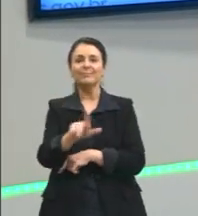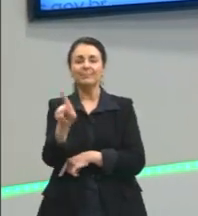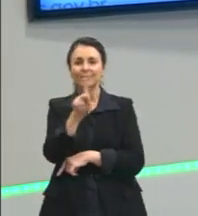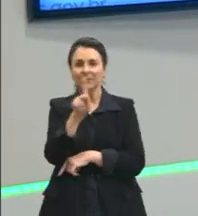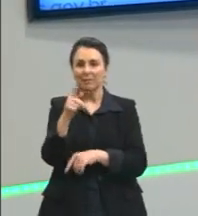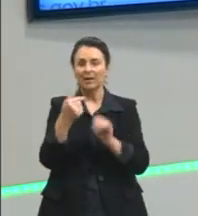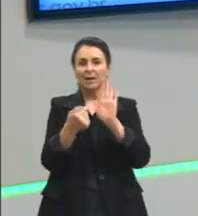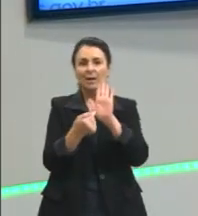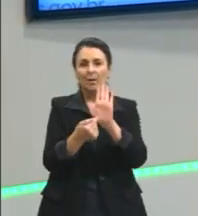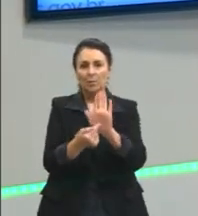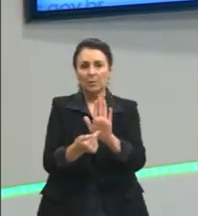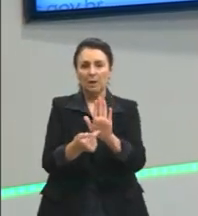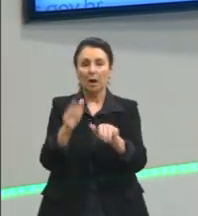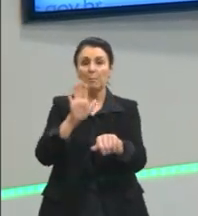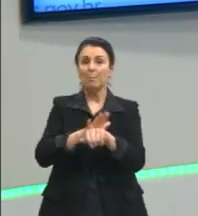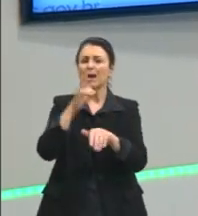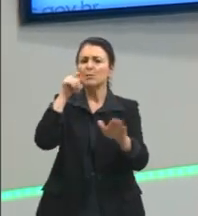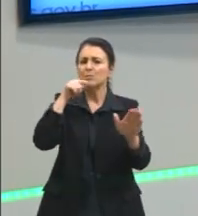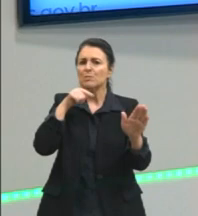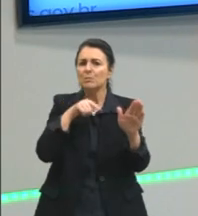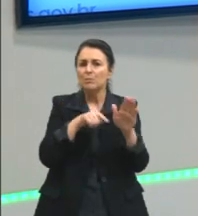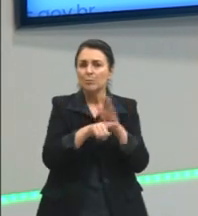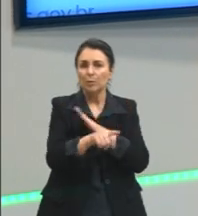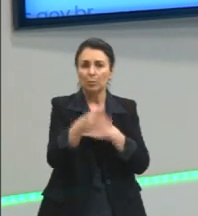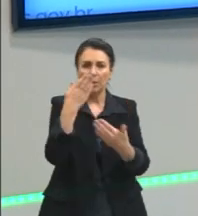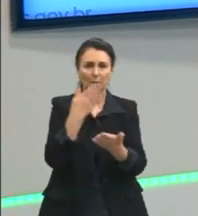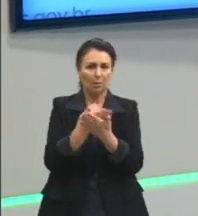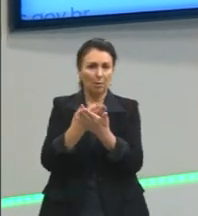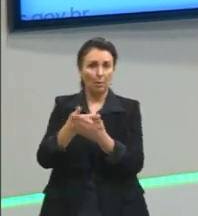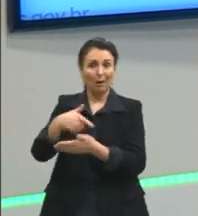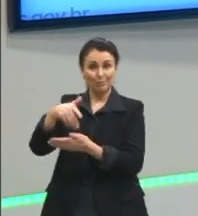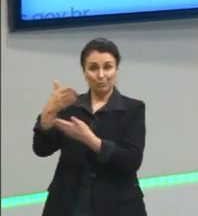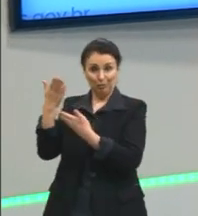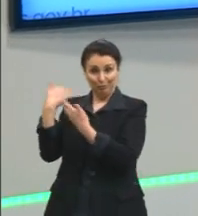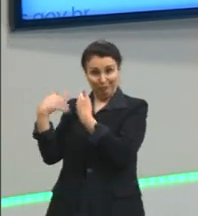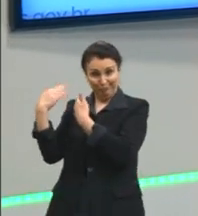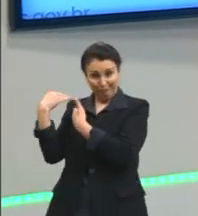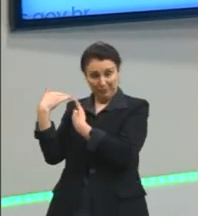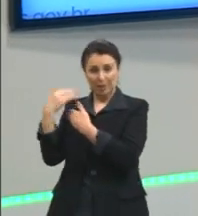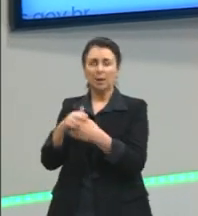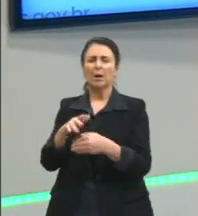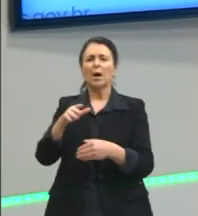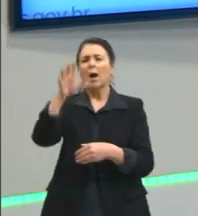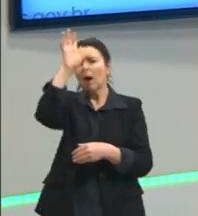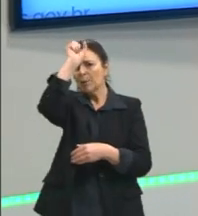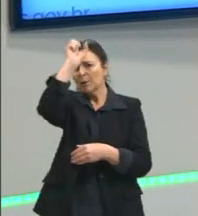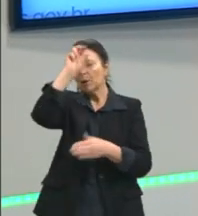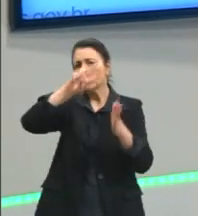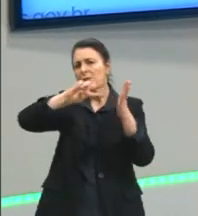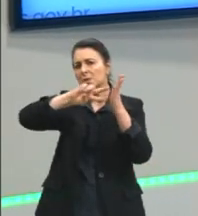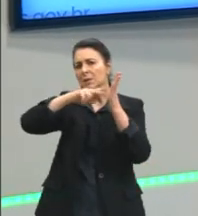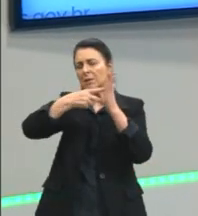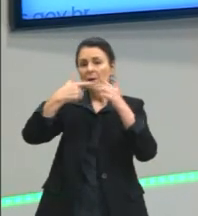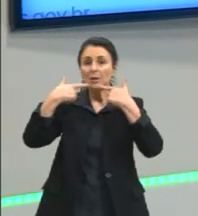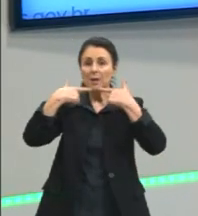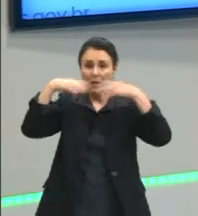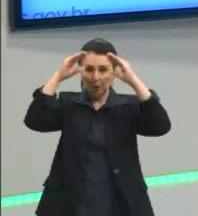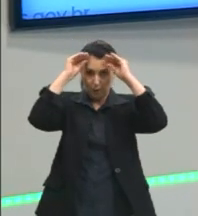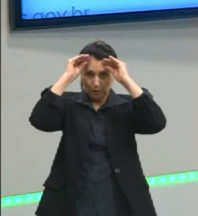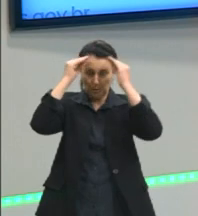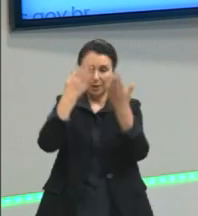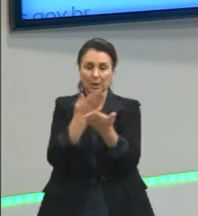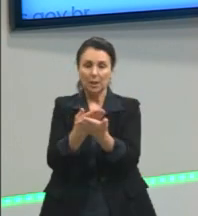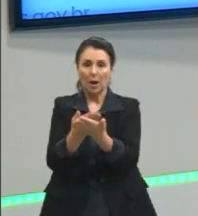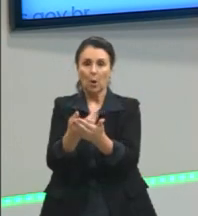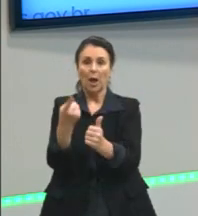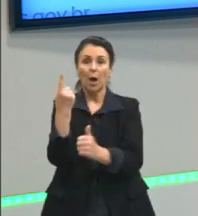vocês mais um questionamento. Na aula anterior, a gente aprendeu um pouquinho sobre o que é linguagem. Na aula 1 de língua portuguesa, a